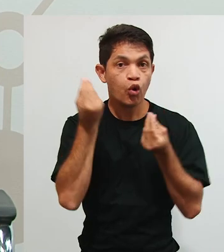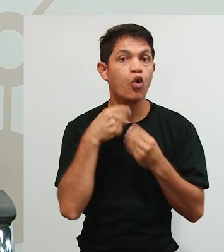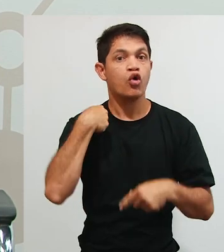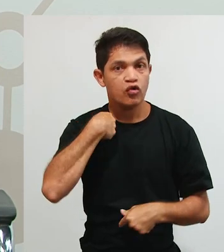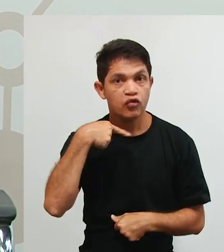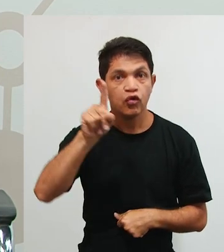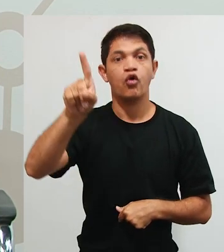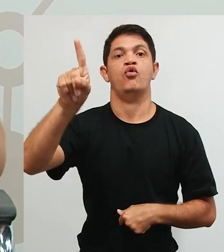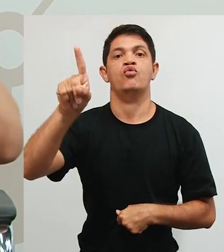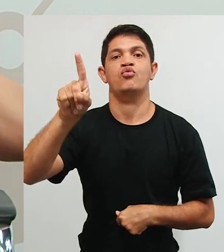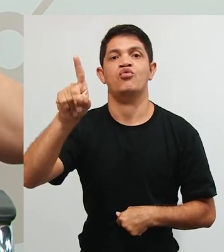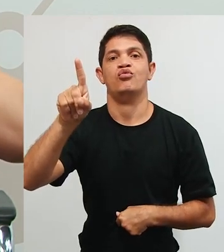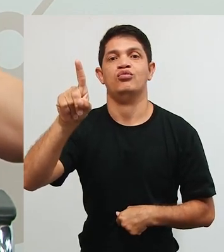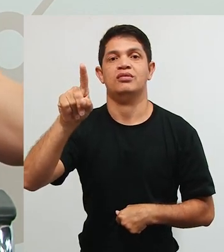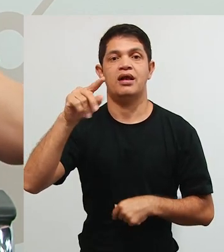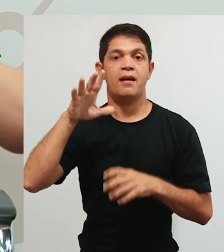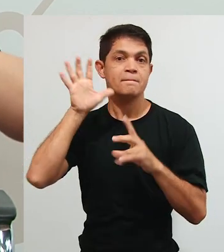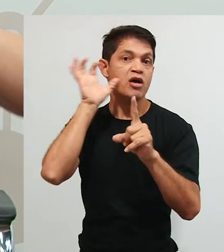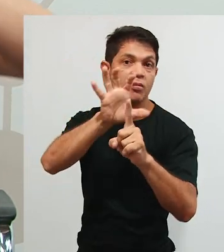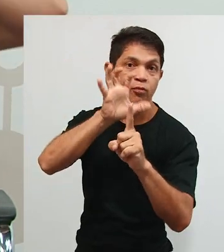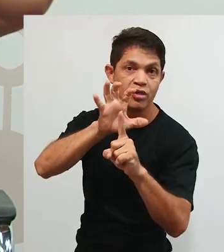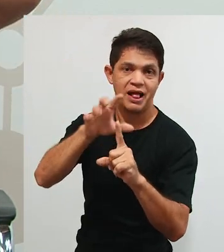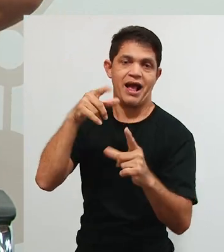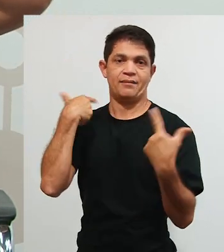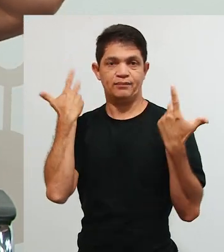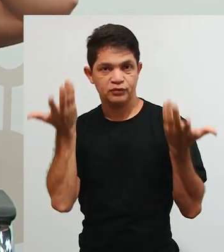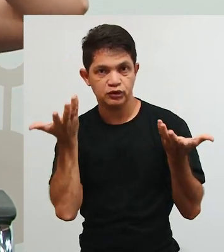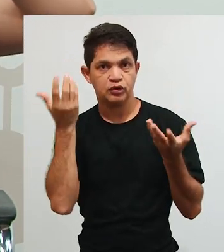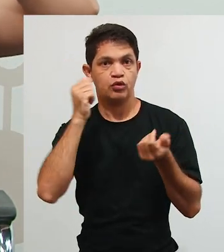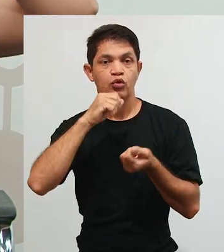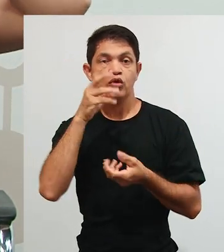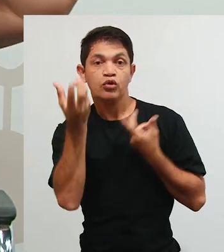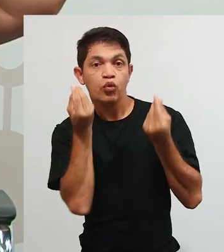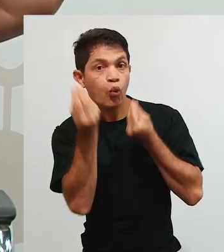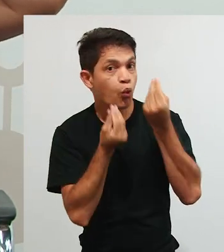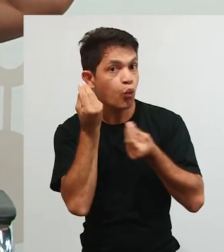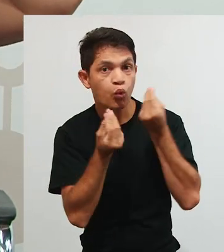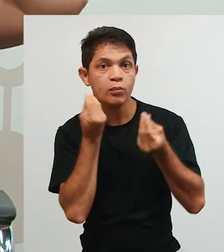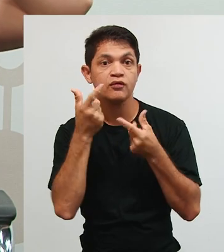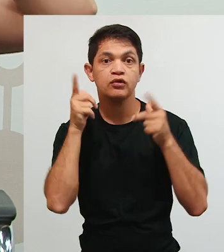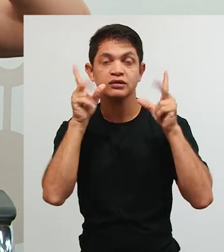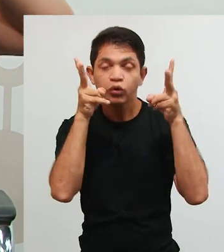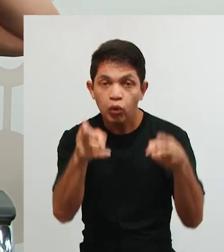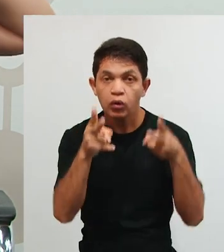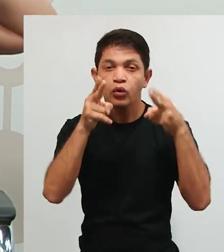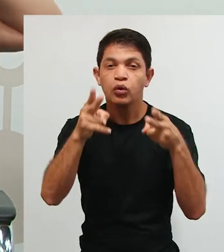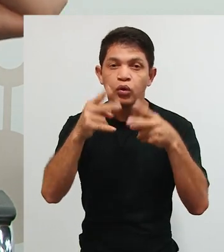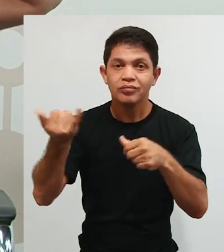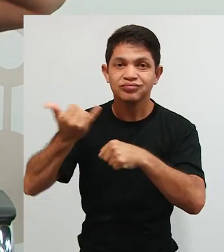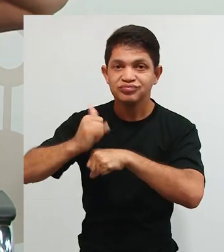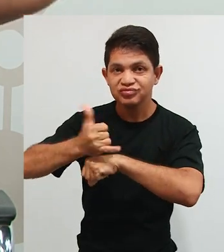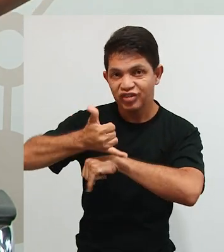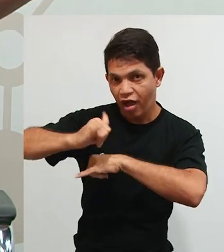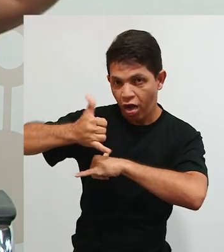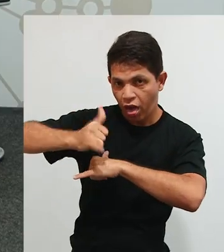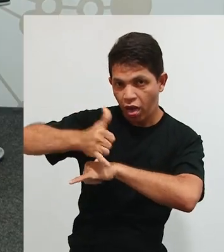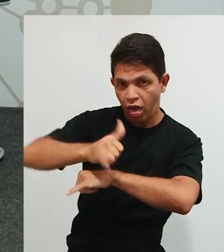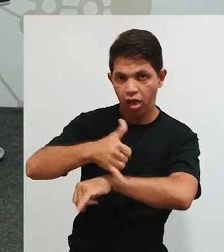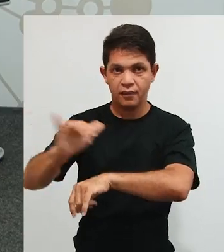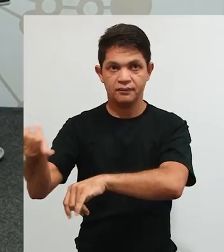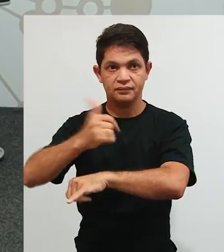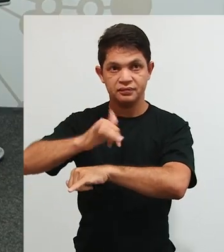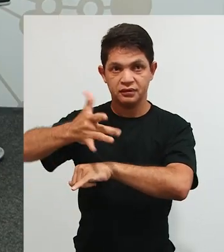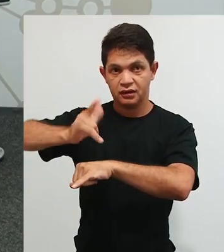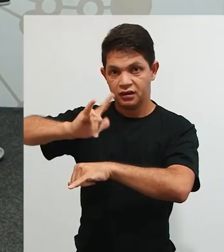é, manipular, né, como se fosse um, como que é o nome, professor? Marionete? Isso, uma